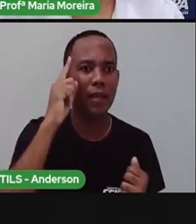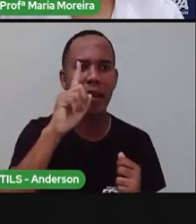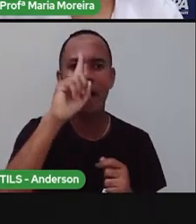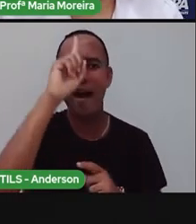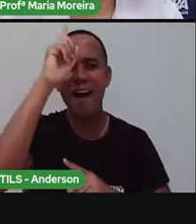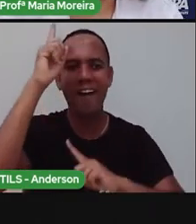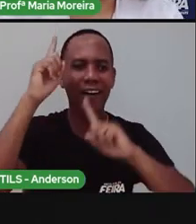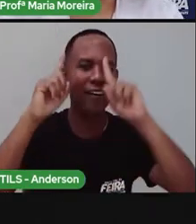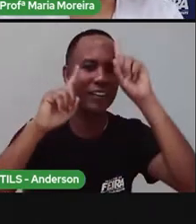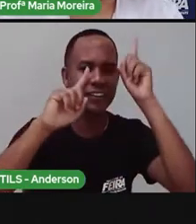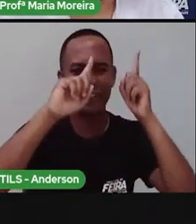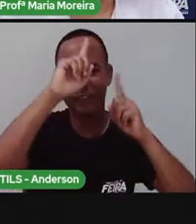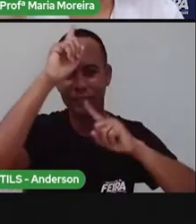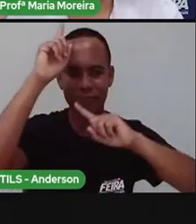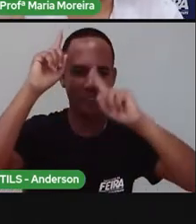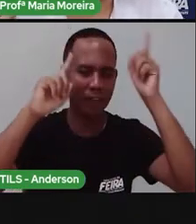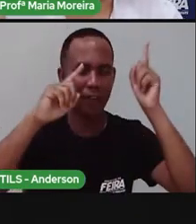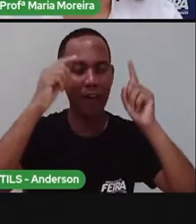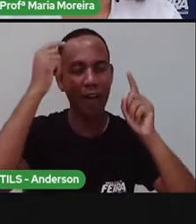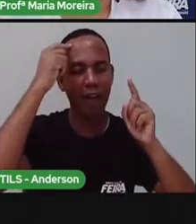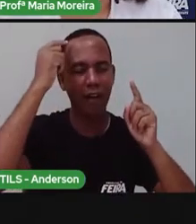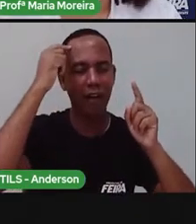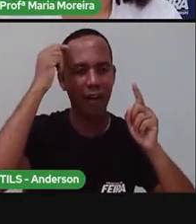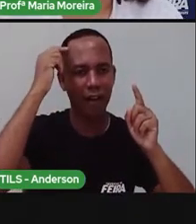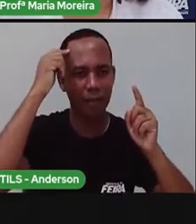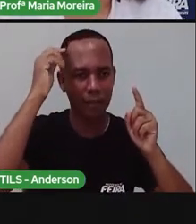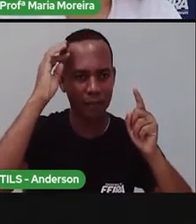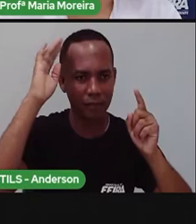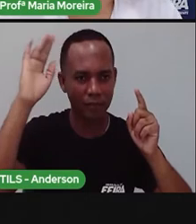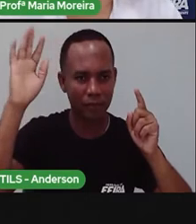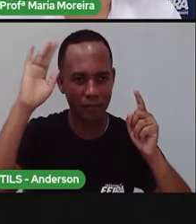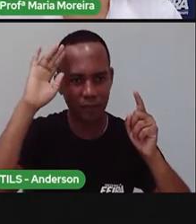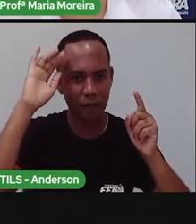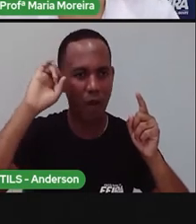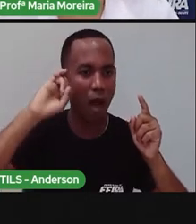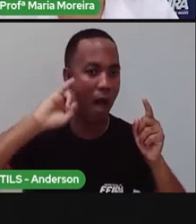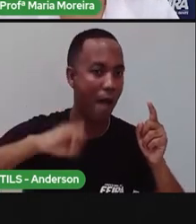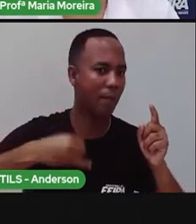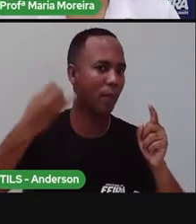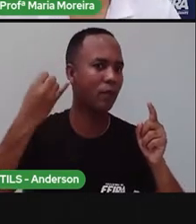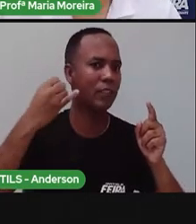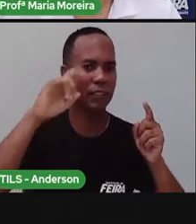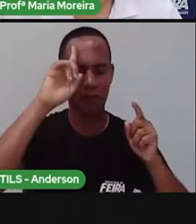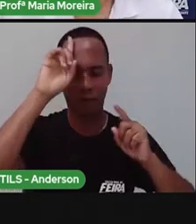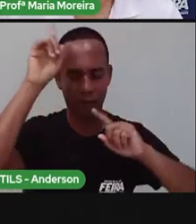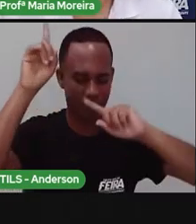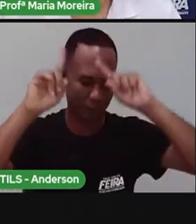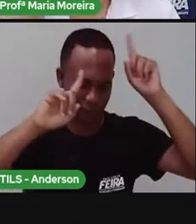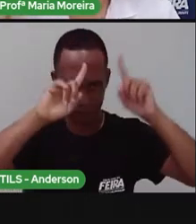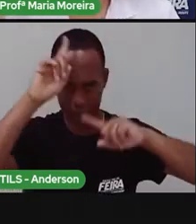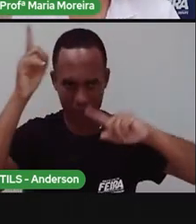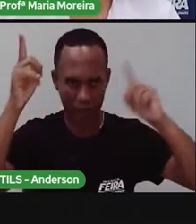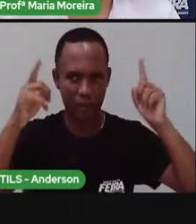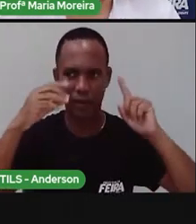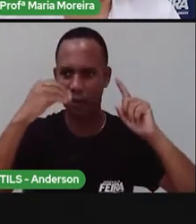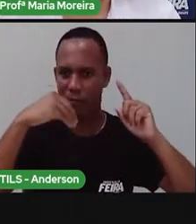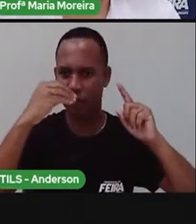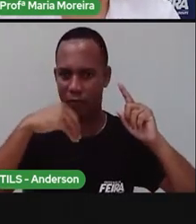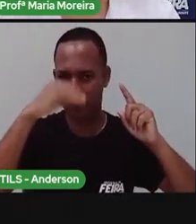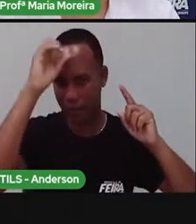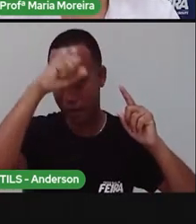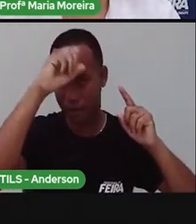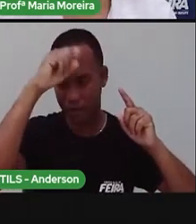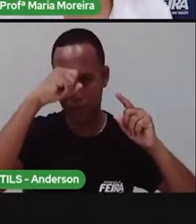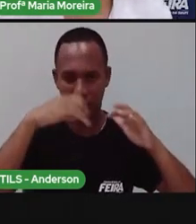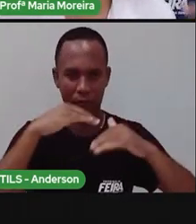Criatividade. Então, a gente precisa do quê? De criatividade. Vamos aproveitar esse momento aí, né? Que estamos em isolamento